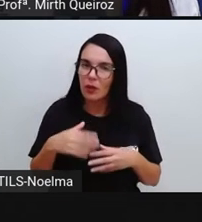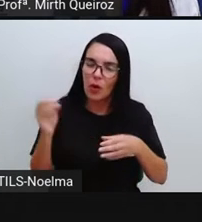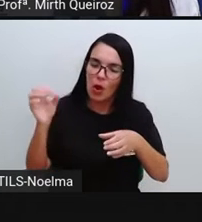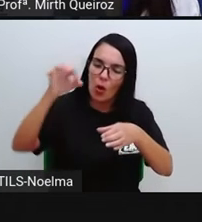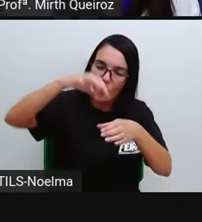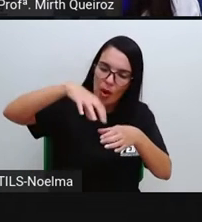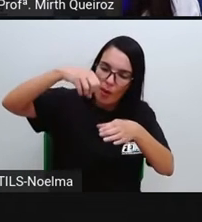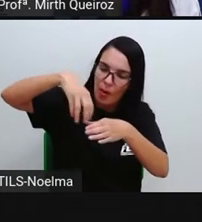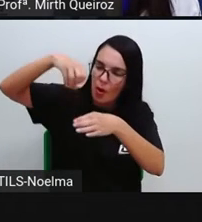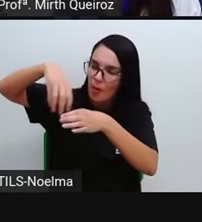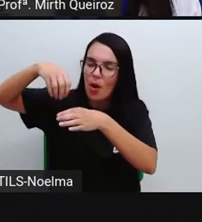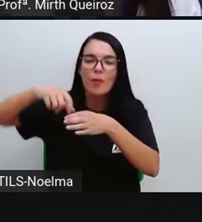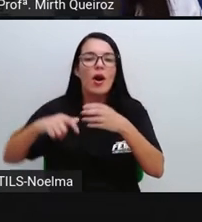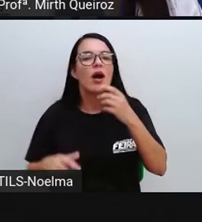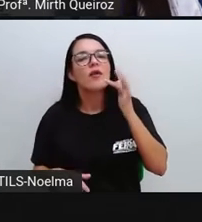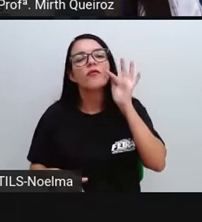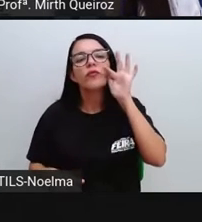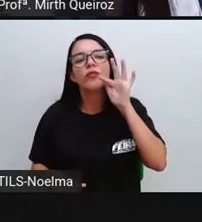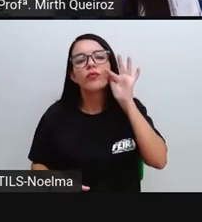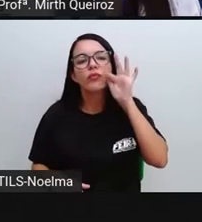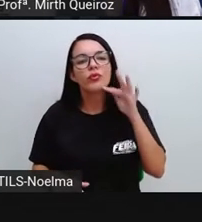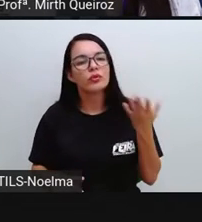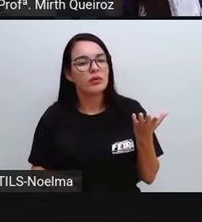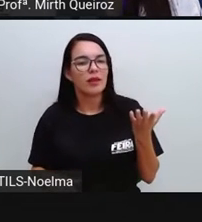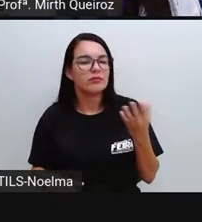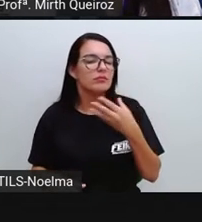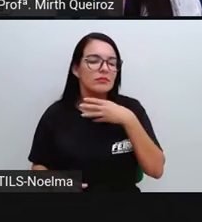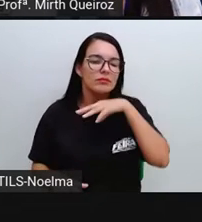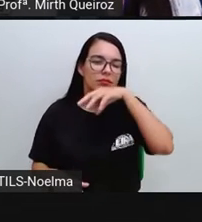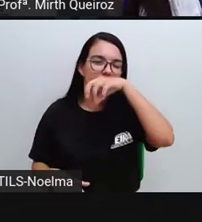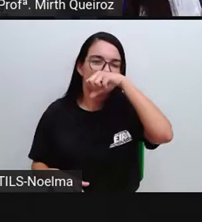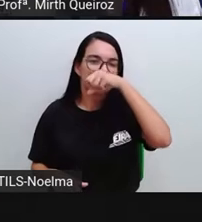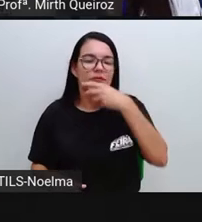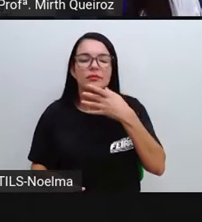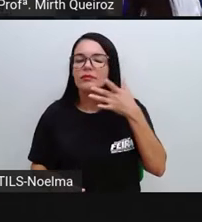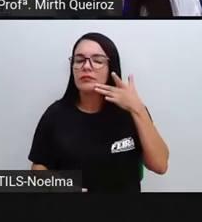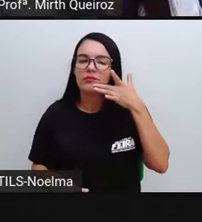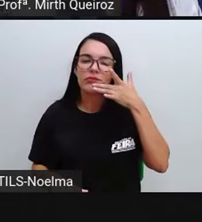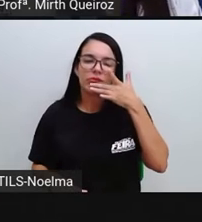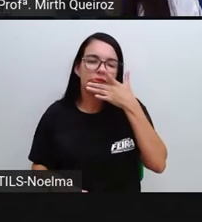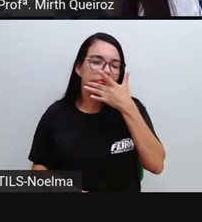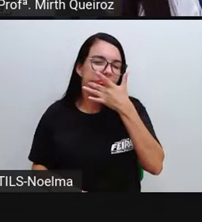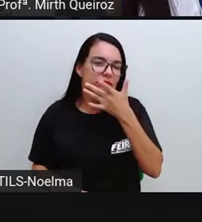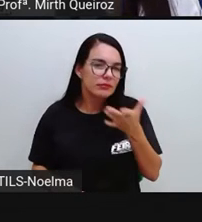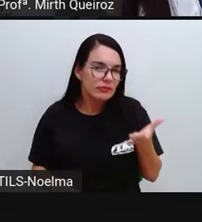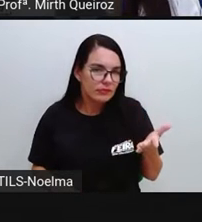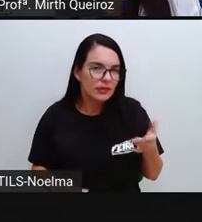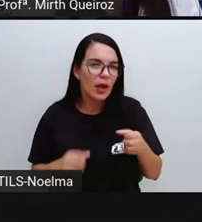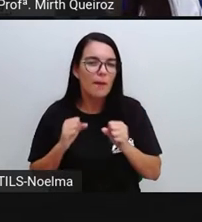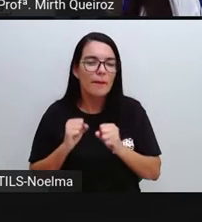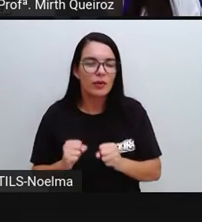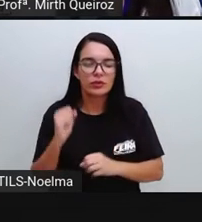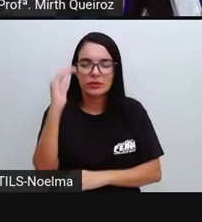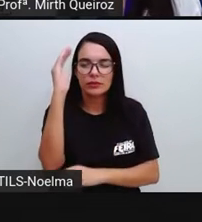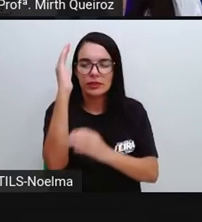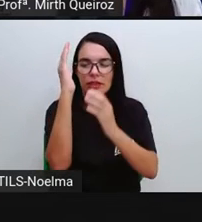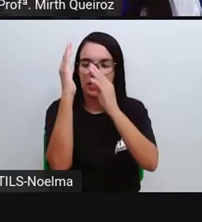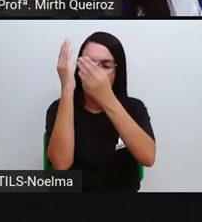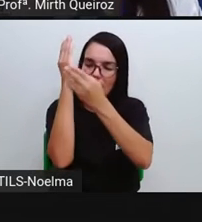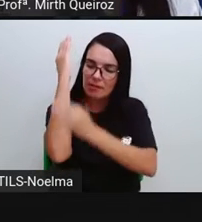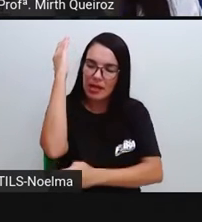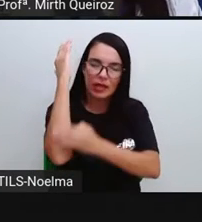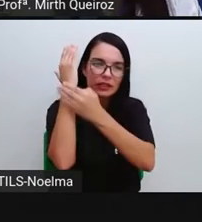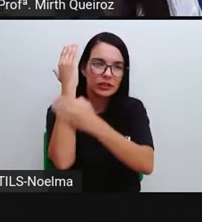A gente pode utilizar Frutas Para poder aromatizar A água Colocar abacaxi Ali por exemplo Que fica Bastante